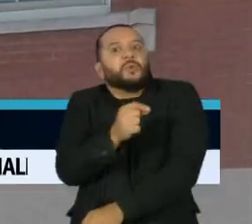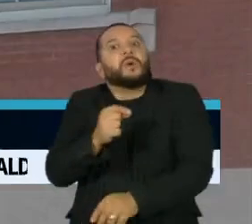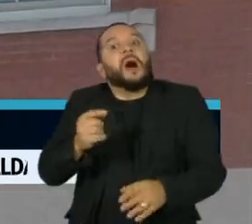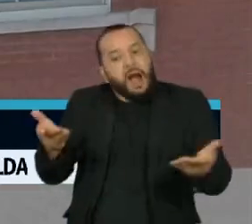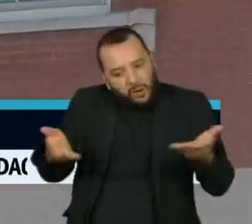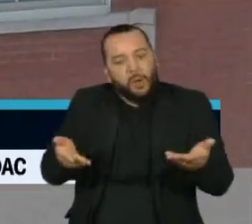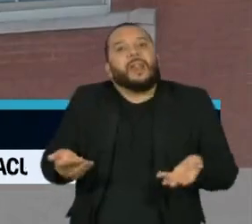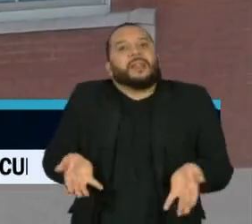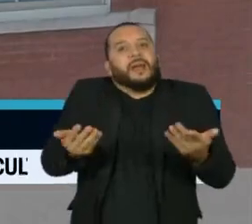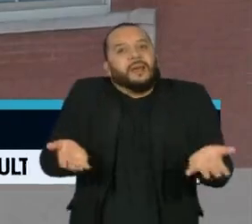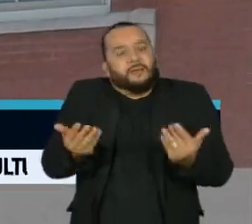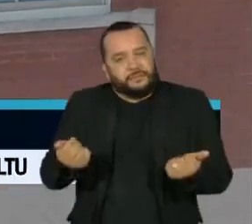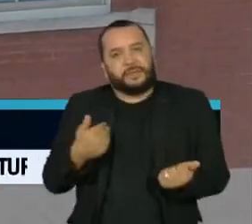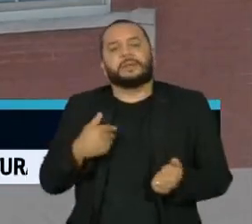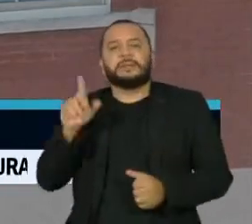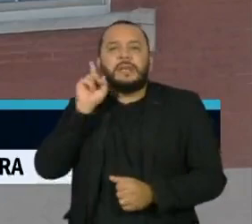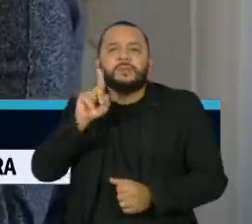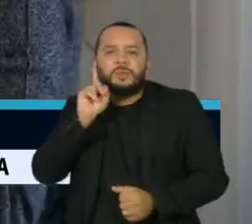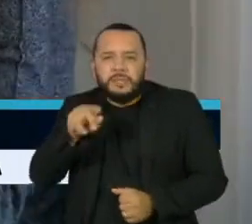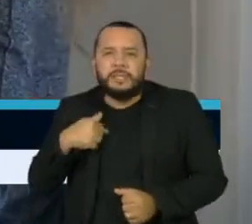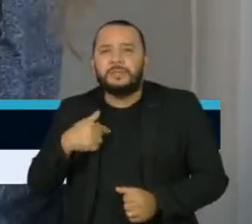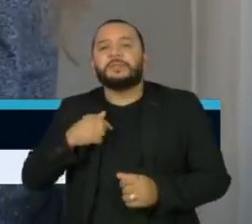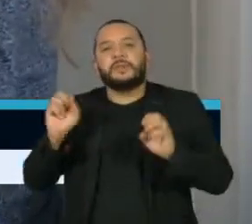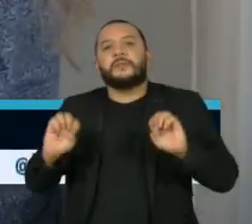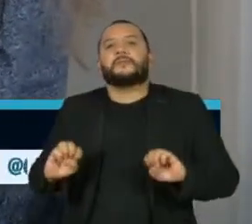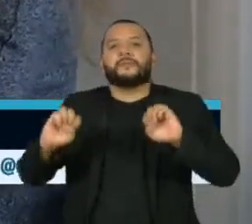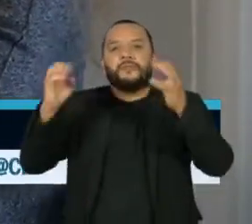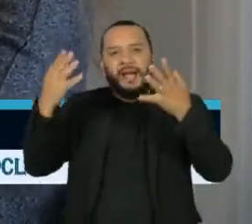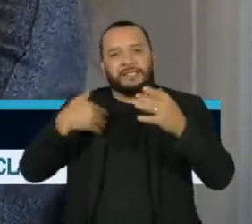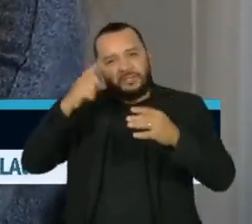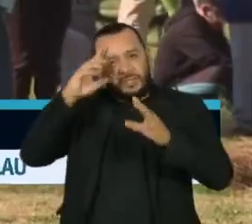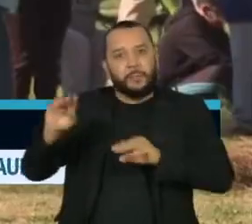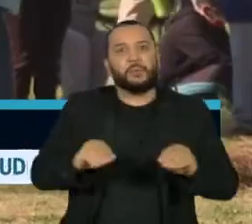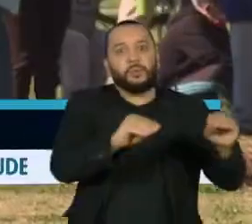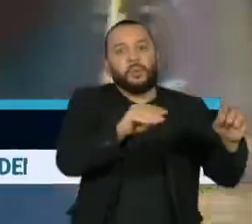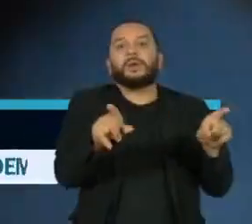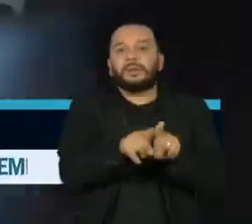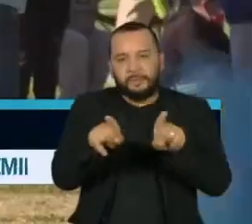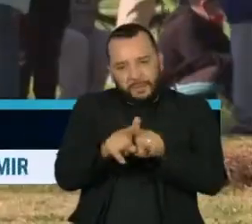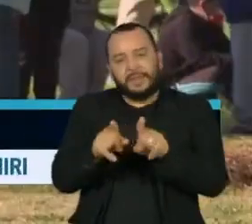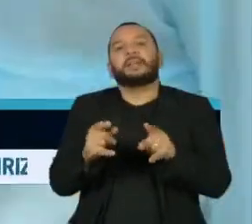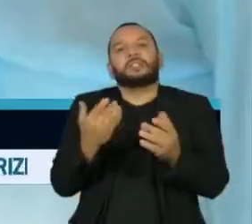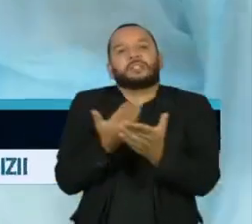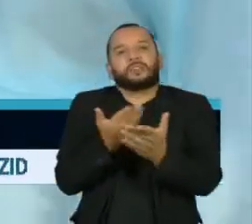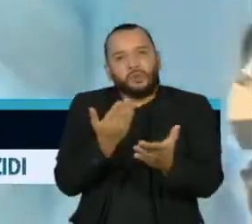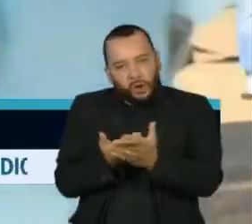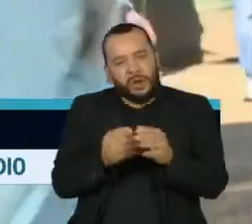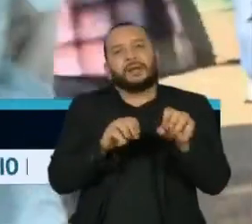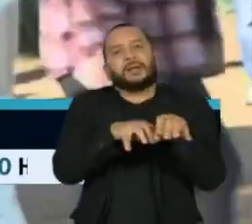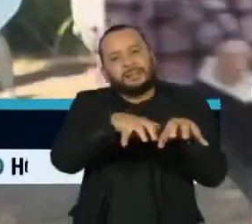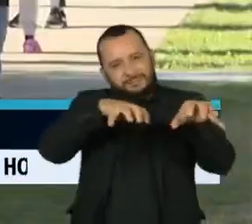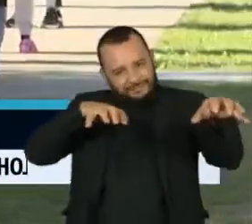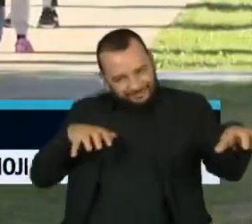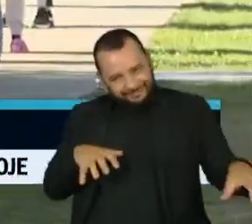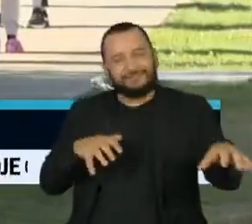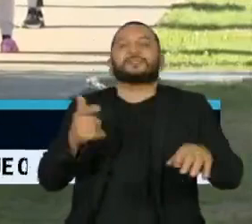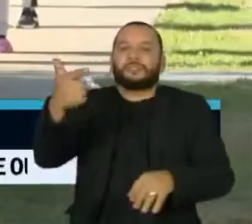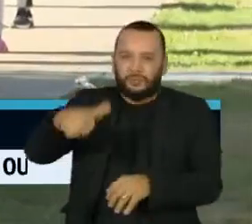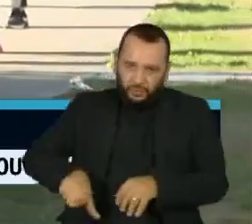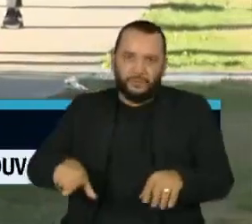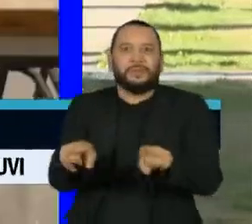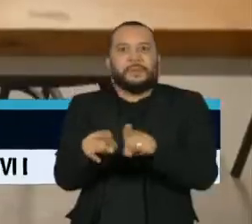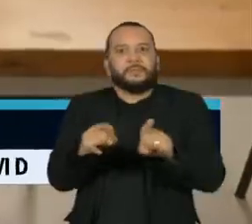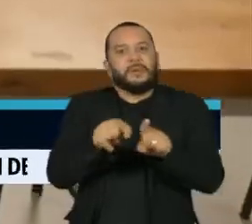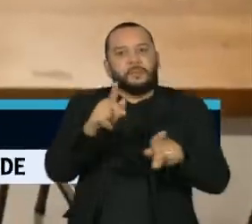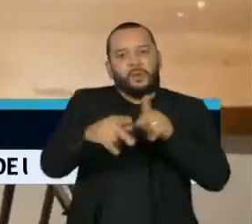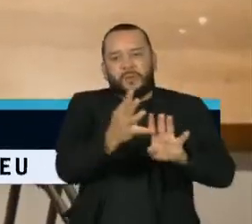adiando a volta depois das festas do final de ano, ou optando pelo ensino remoto, e a população engrossa as filas de teste da Covid-19.